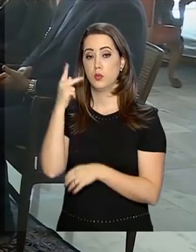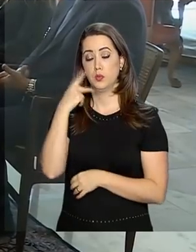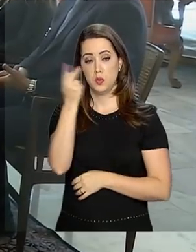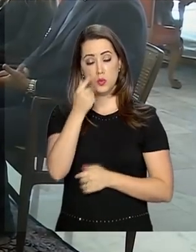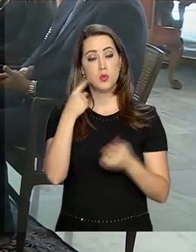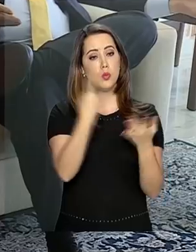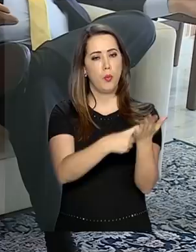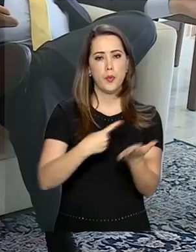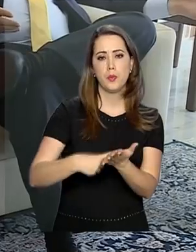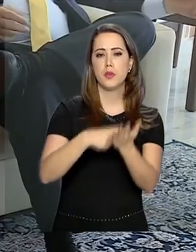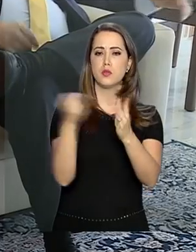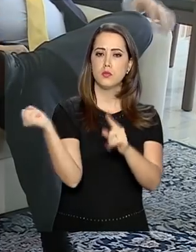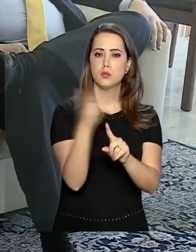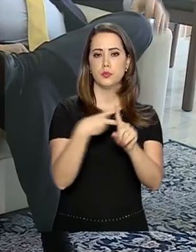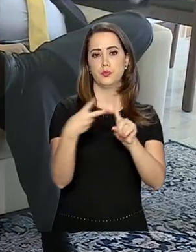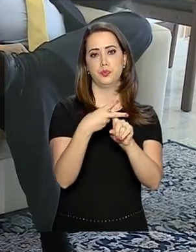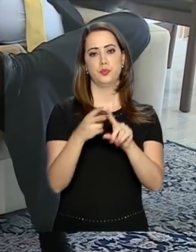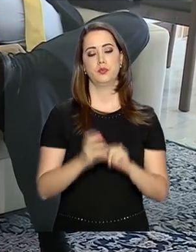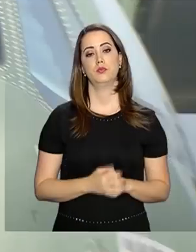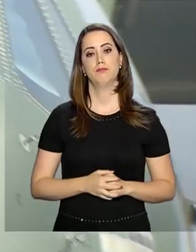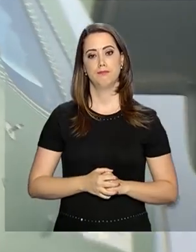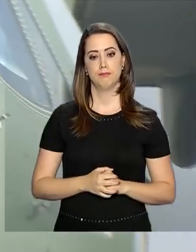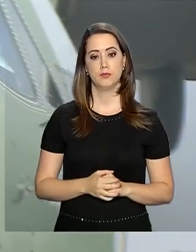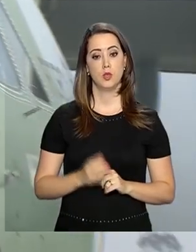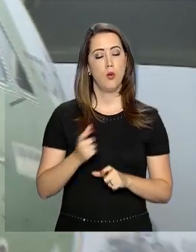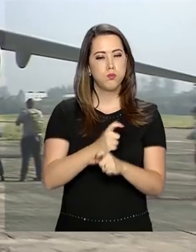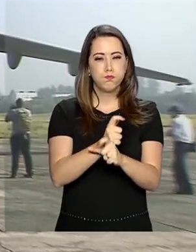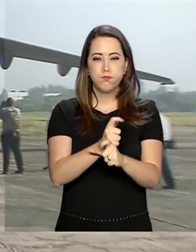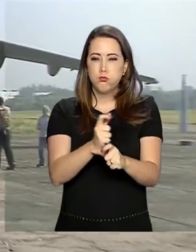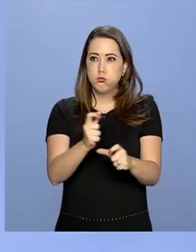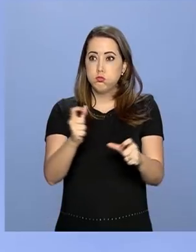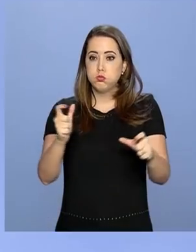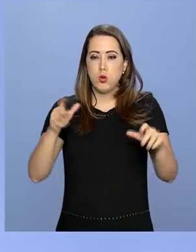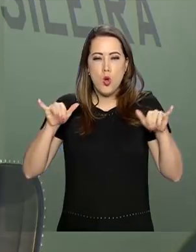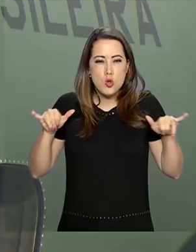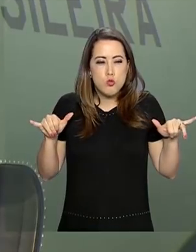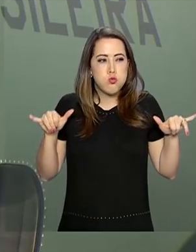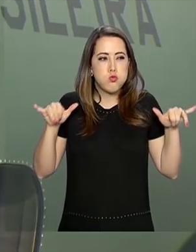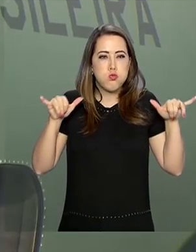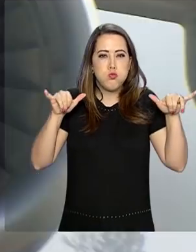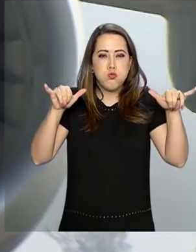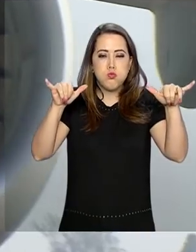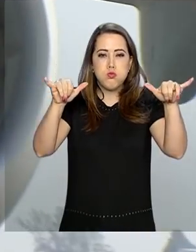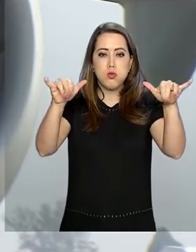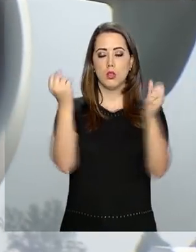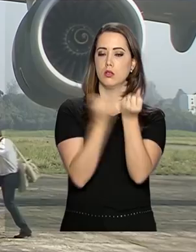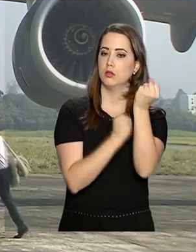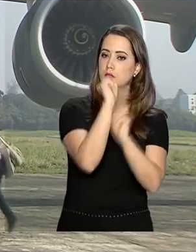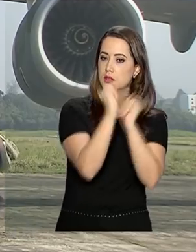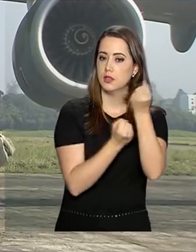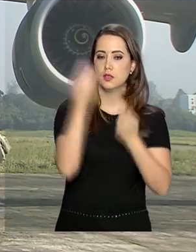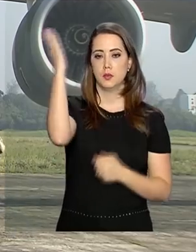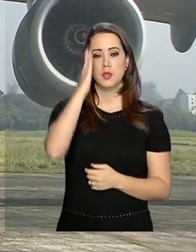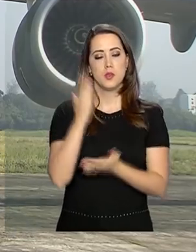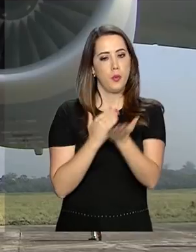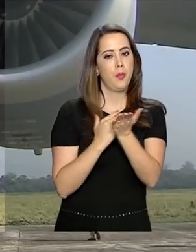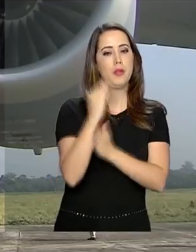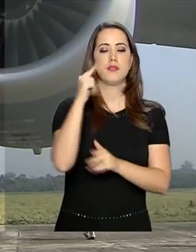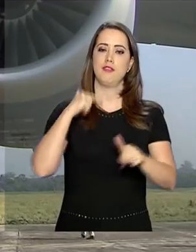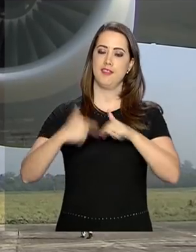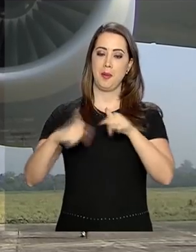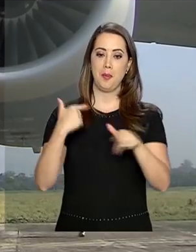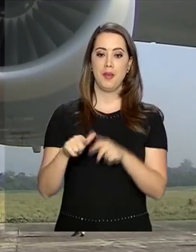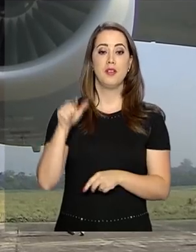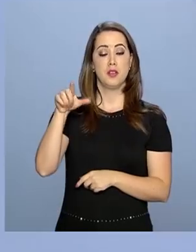para tratar da proposta. A maior aeronave militar já produzida no Brasil se prepara para entrar em operação.